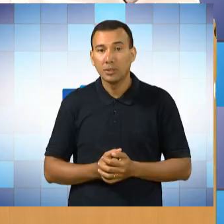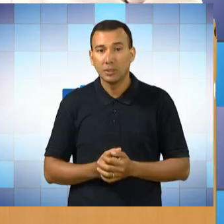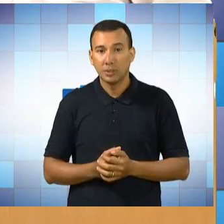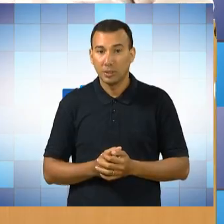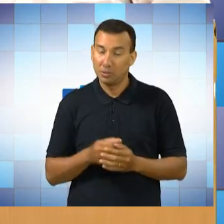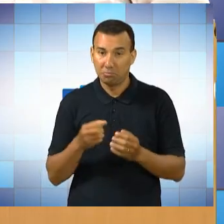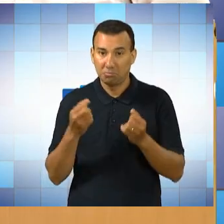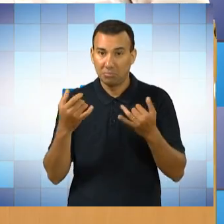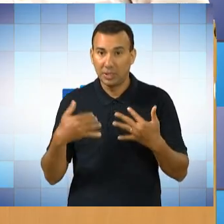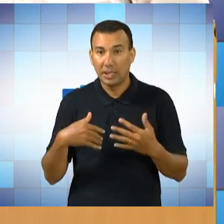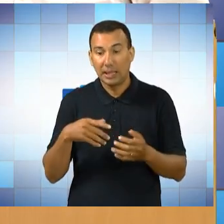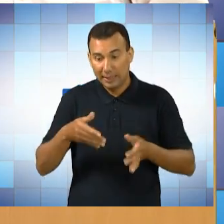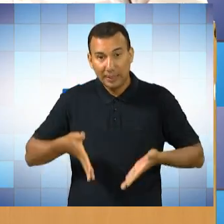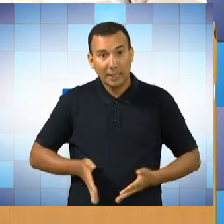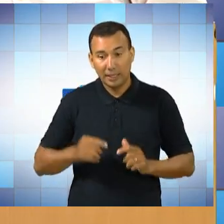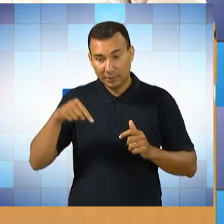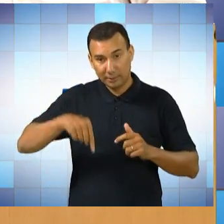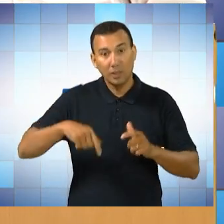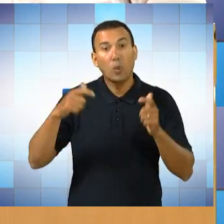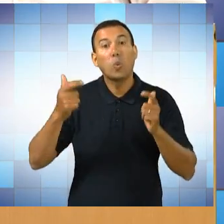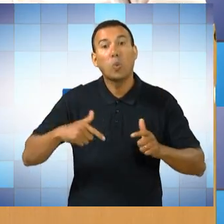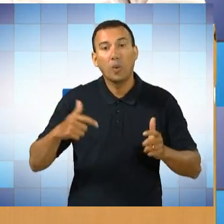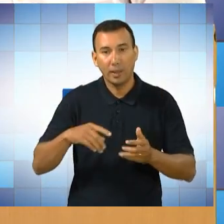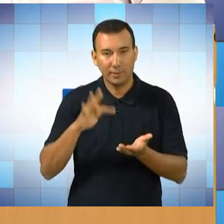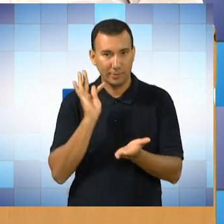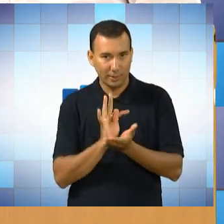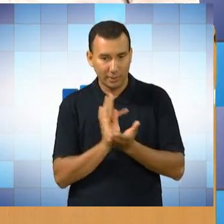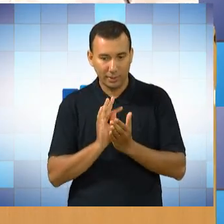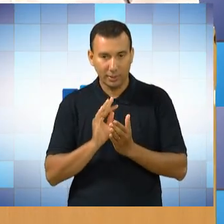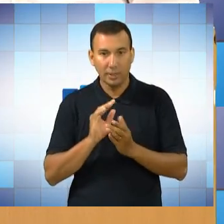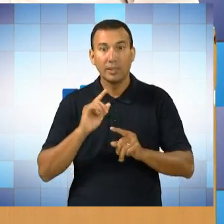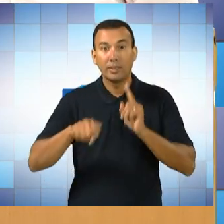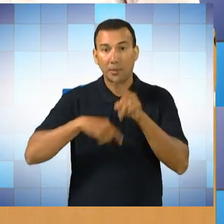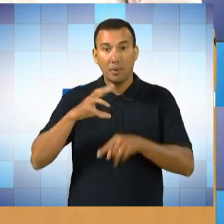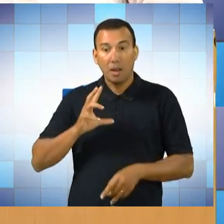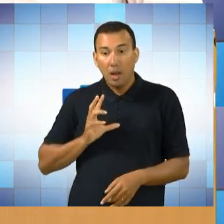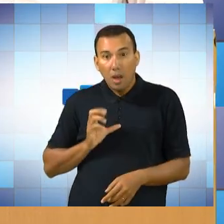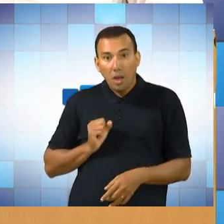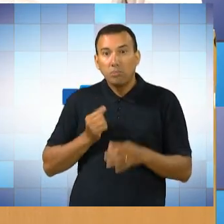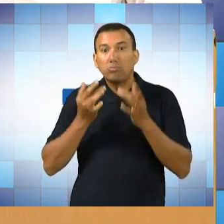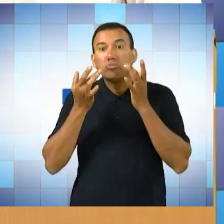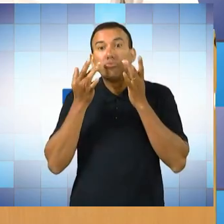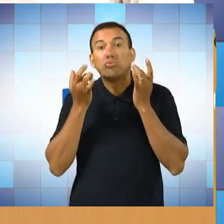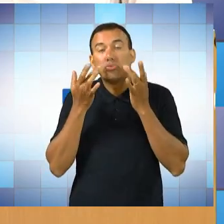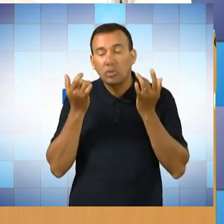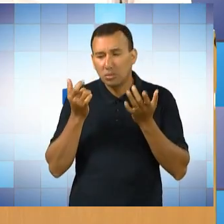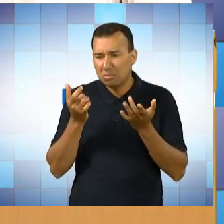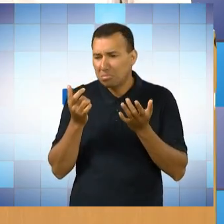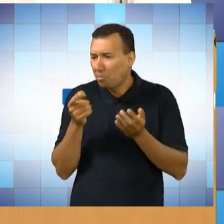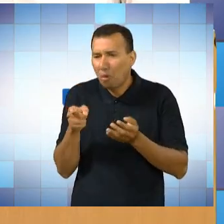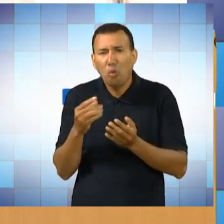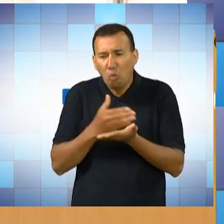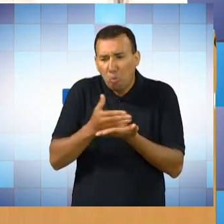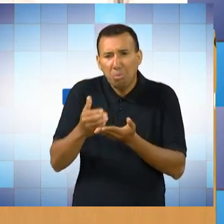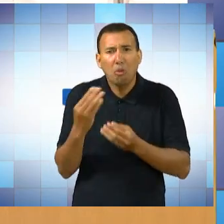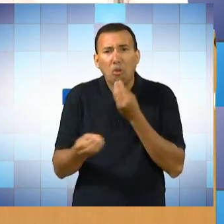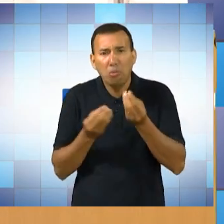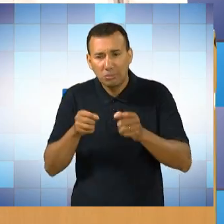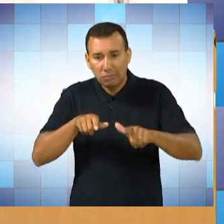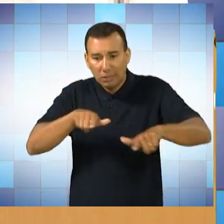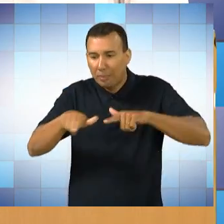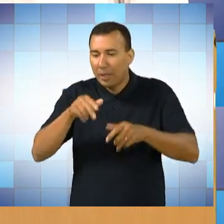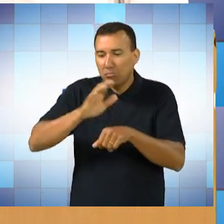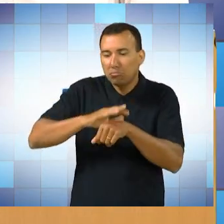claro, cresceu em Terezina, e quando começou essa paixão pelo teatro? Quando começou o trabalho que você